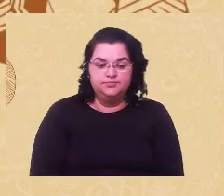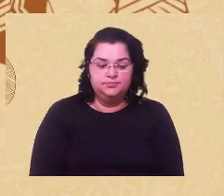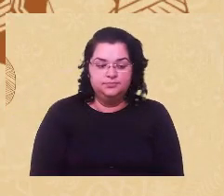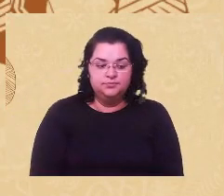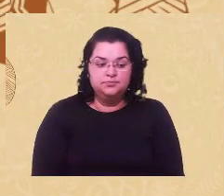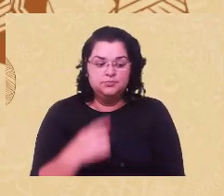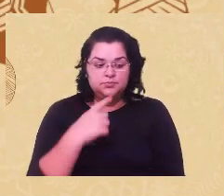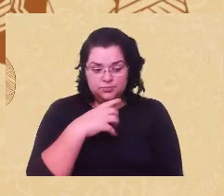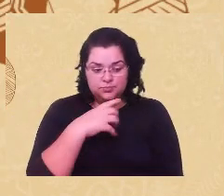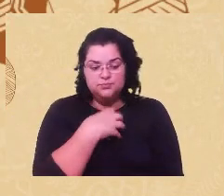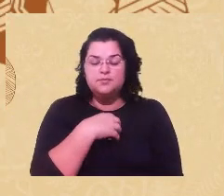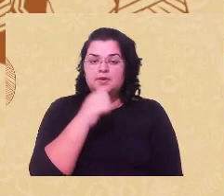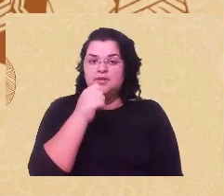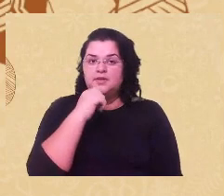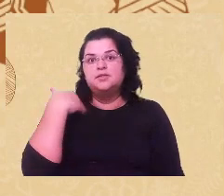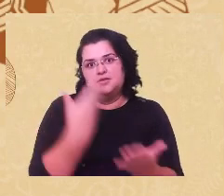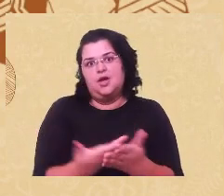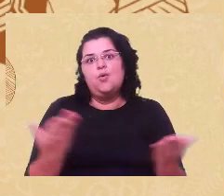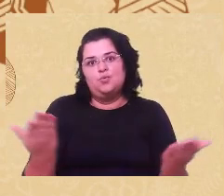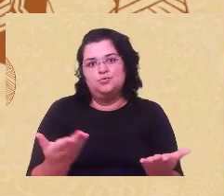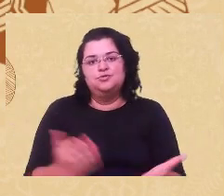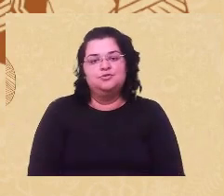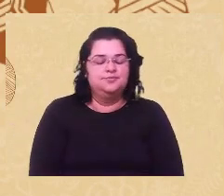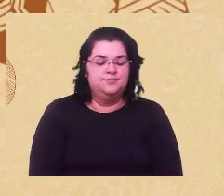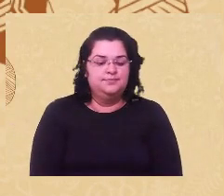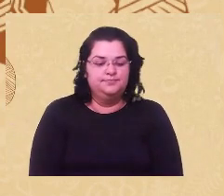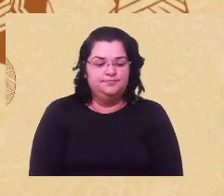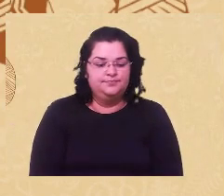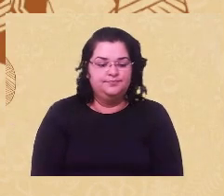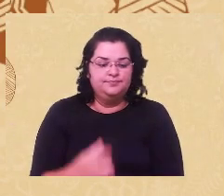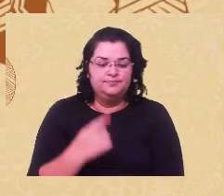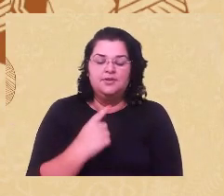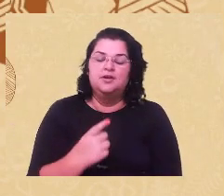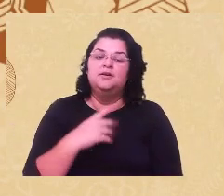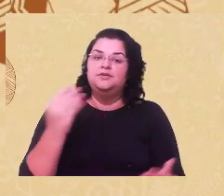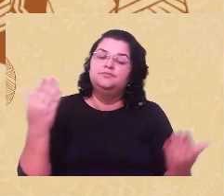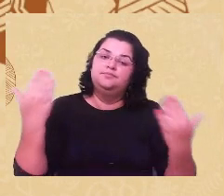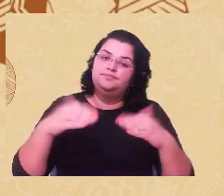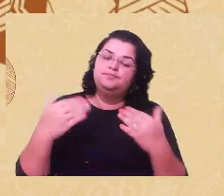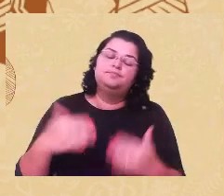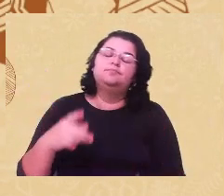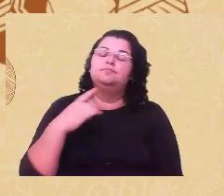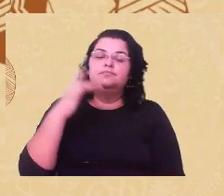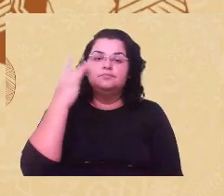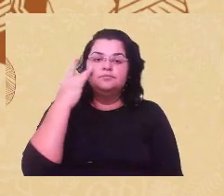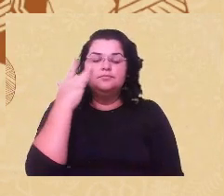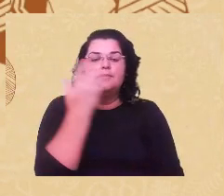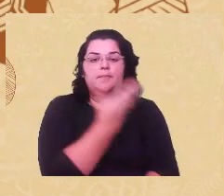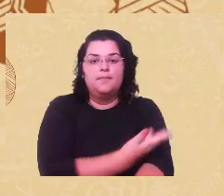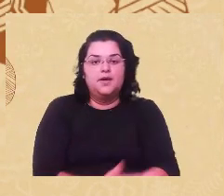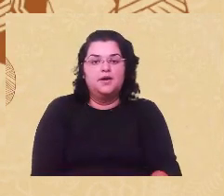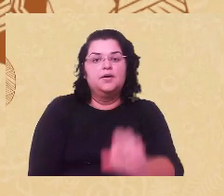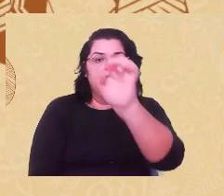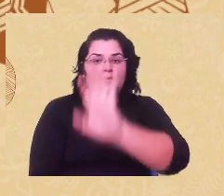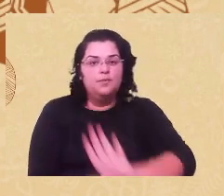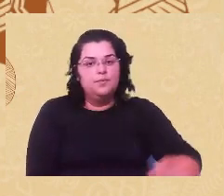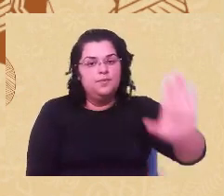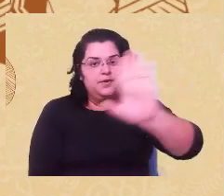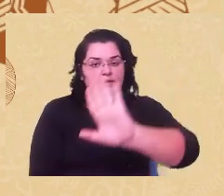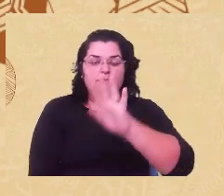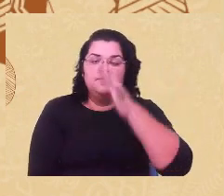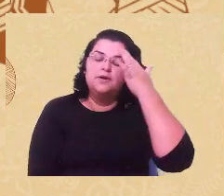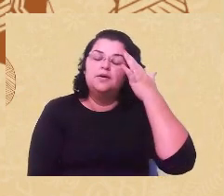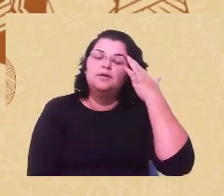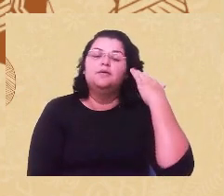e elas estão extremamente imbricadas com esse modelo branco, europeu, heterossexual e burguês de família, de